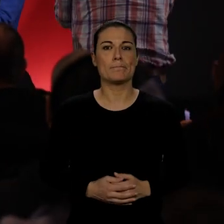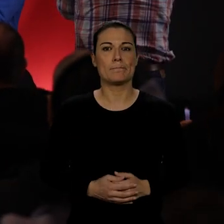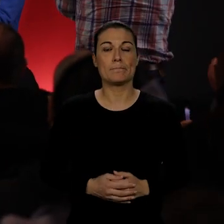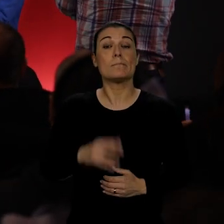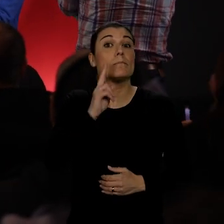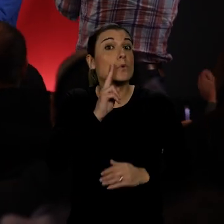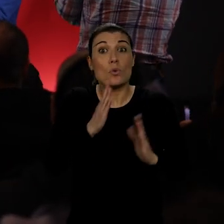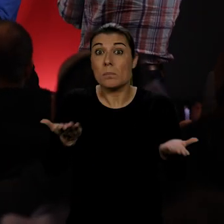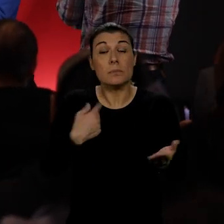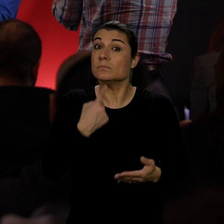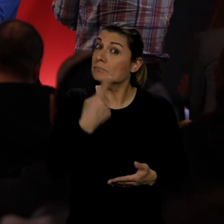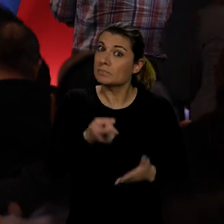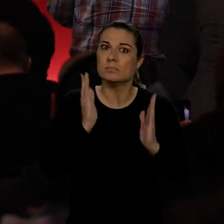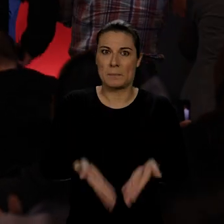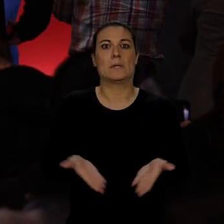Desculpem-me.